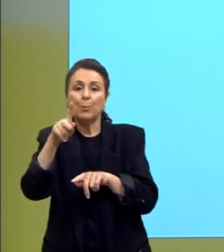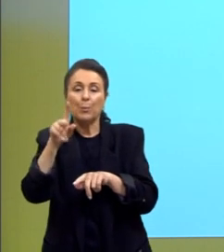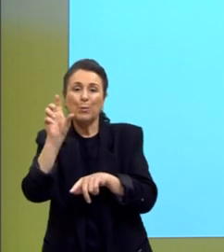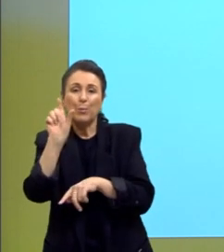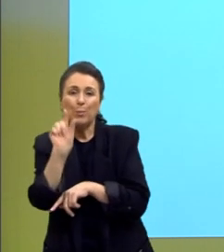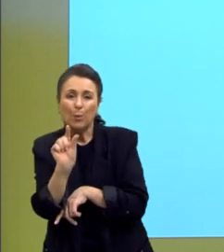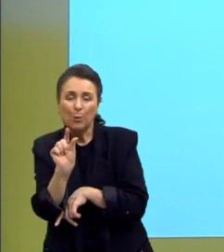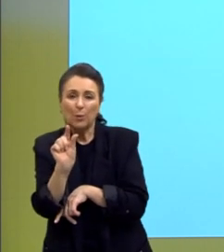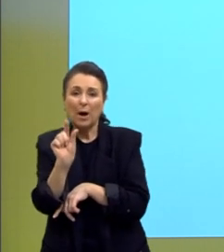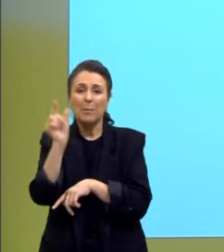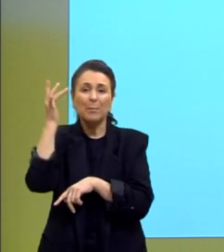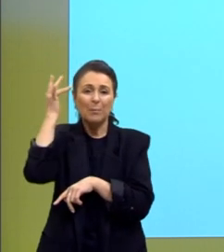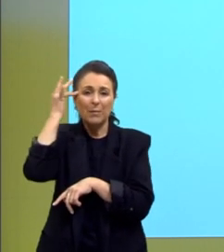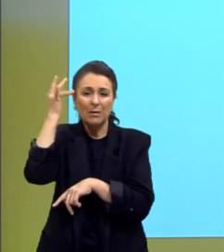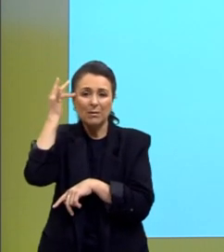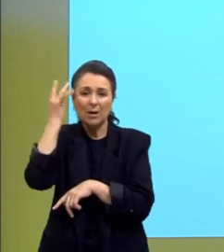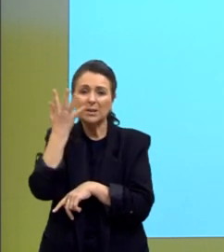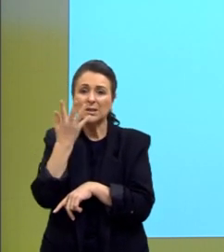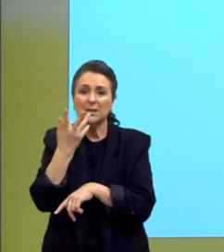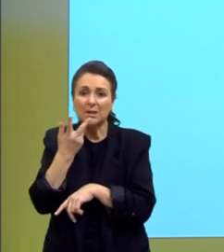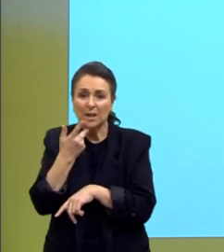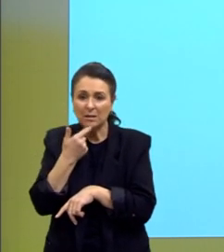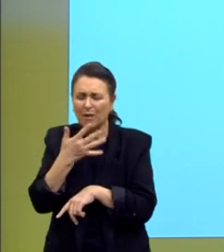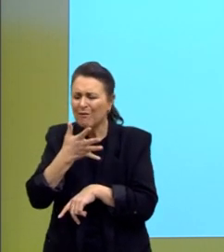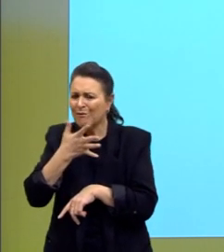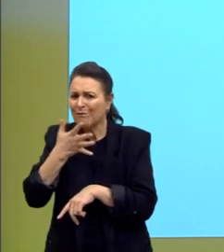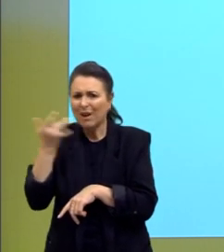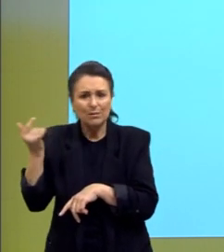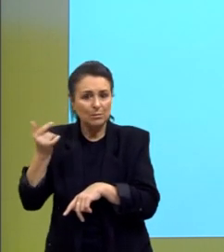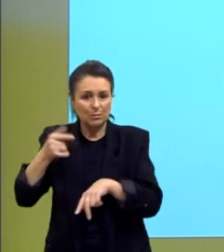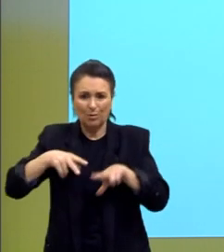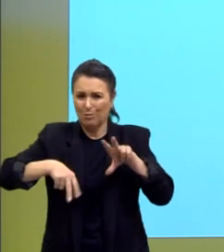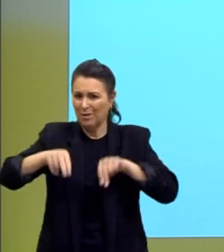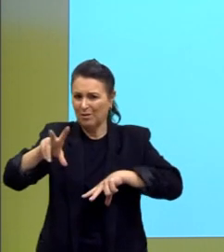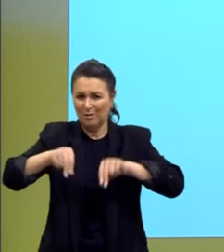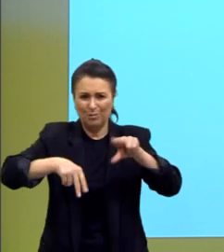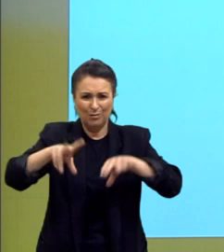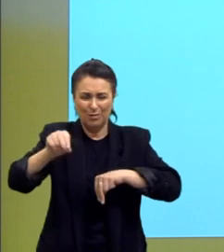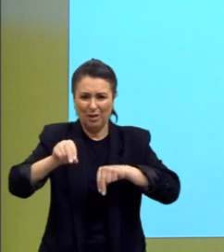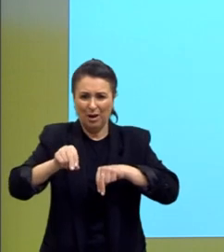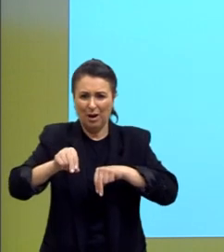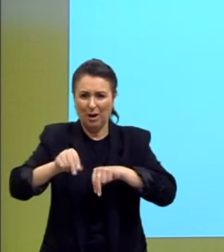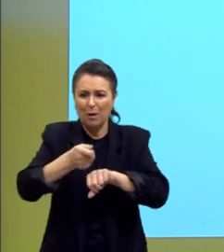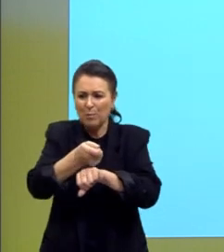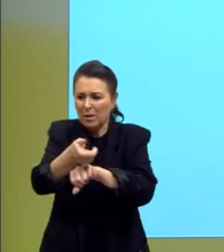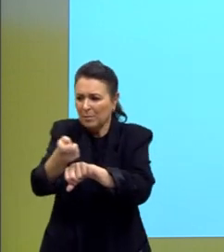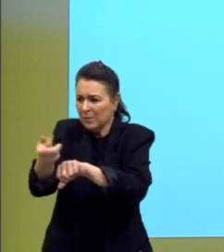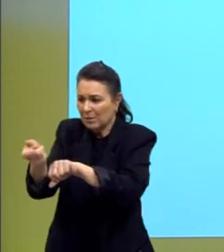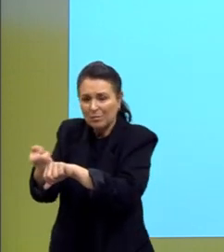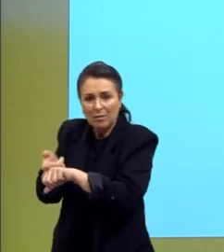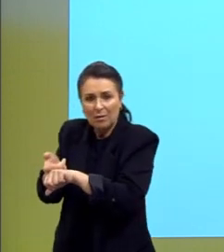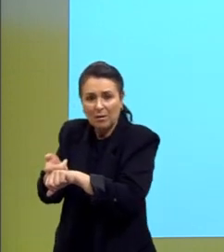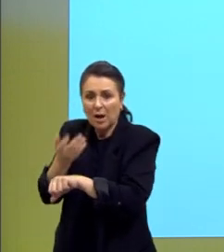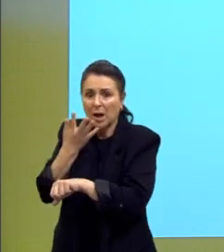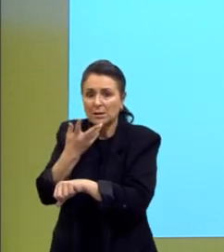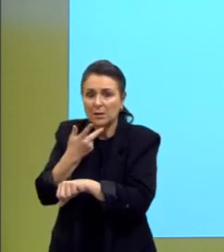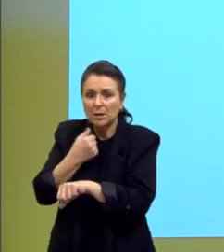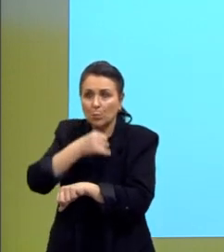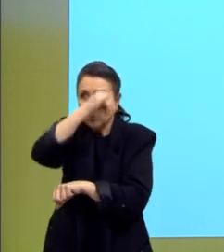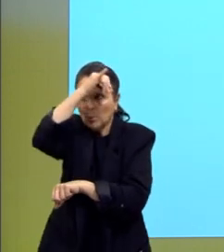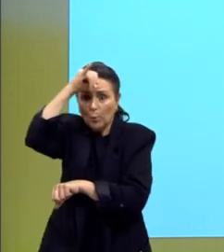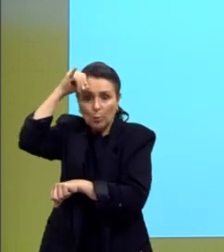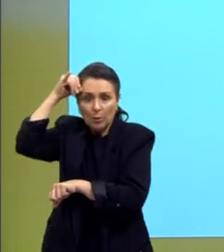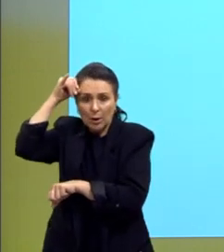as crianças são facilmente manipuláveis pela mídia. Isso ocorre por uma crença inocente em